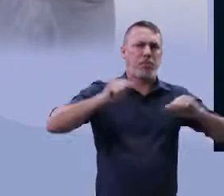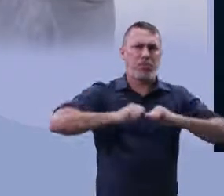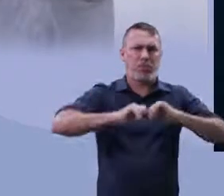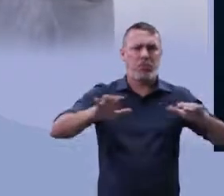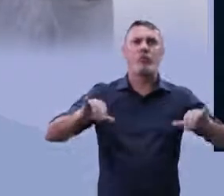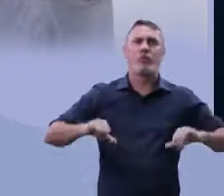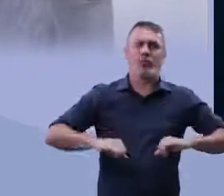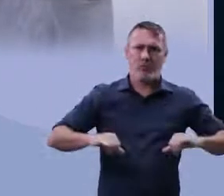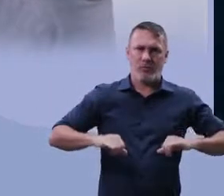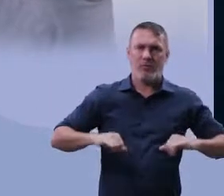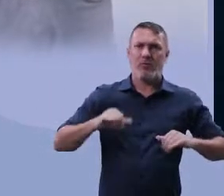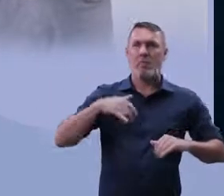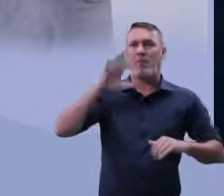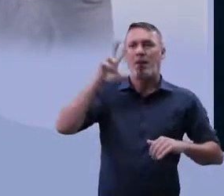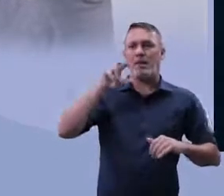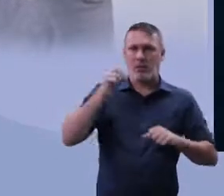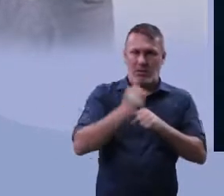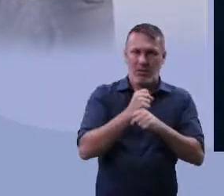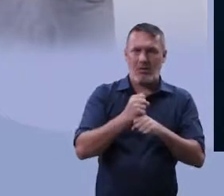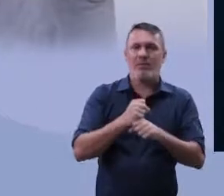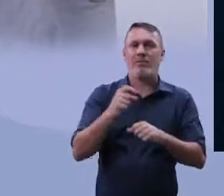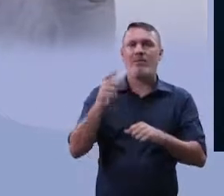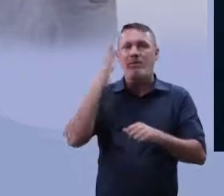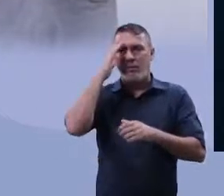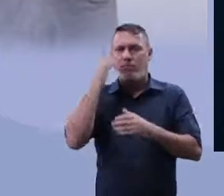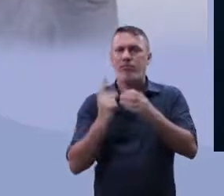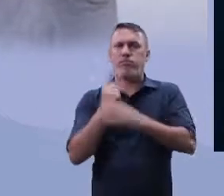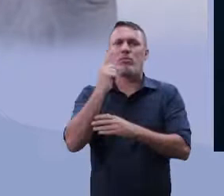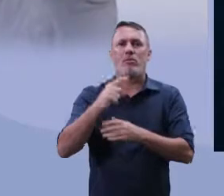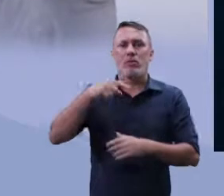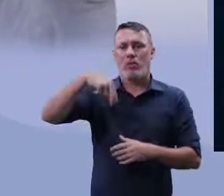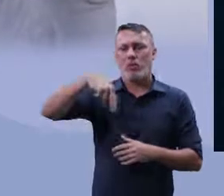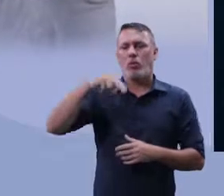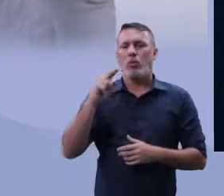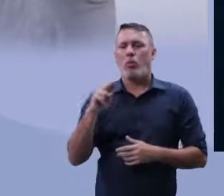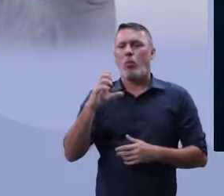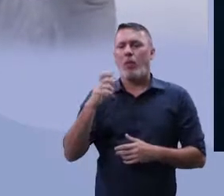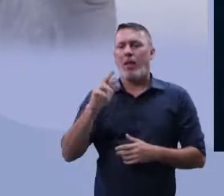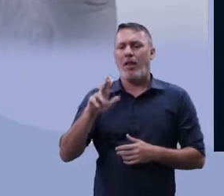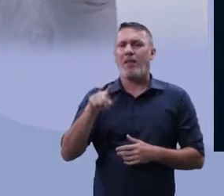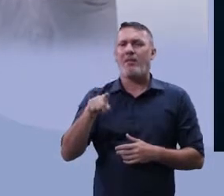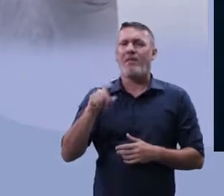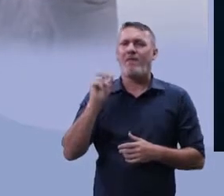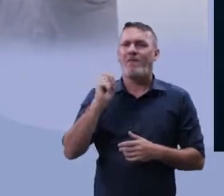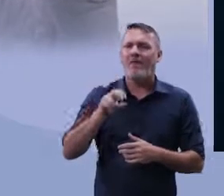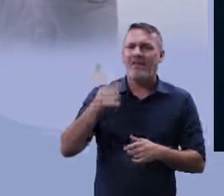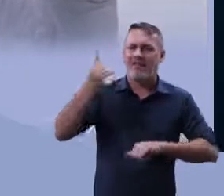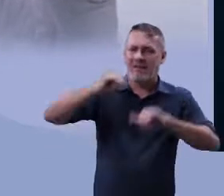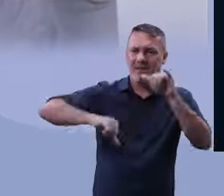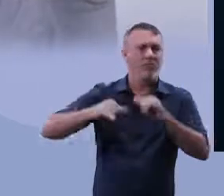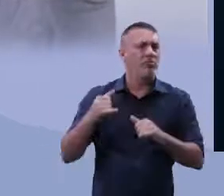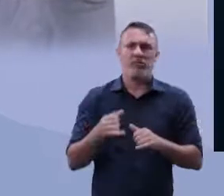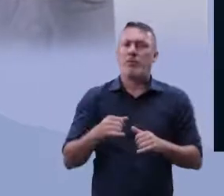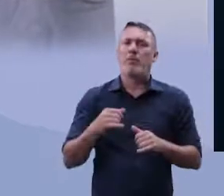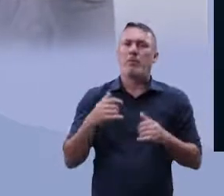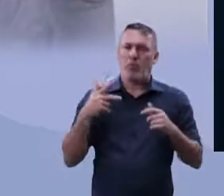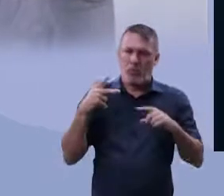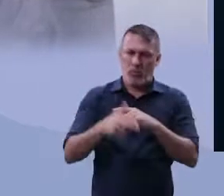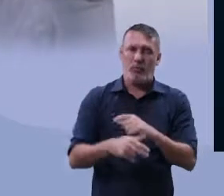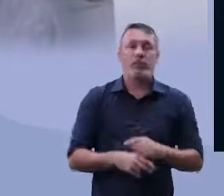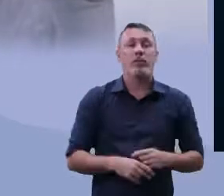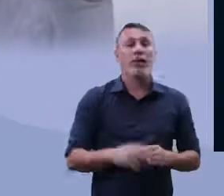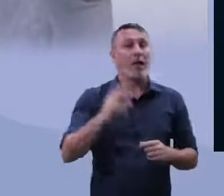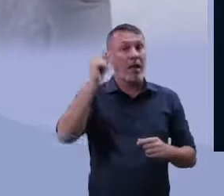proliferação de armas nucleares é importante. No primeiro domingo de junho de 98, Índia e Paquistão rejeitaram